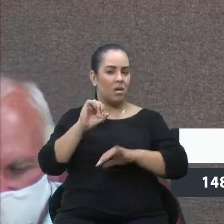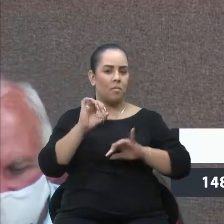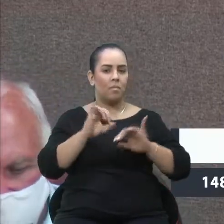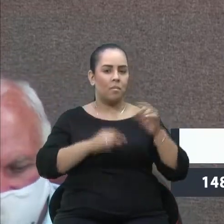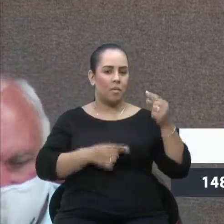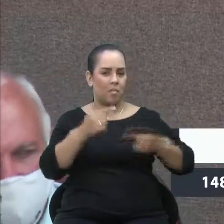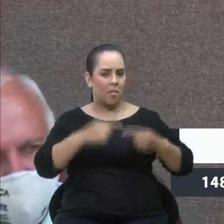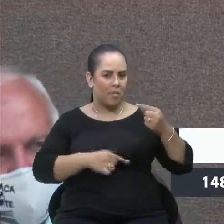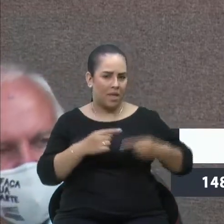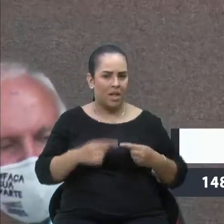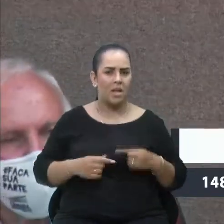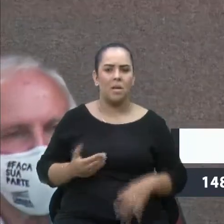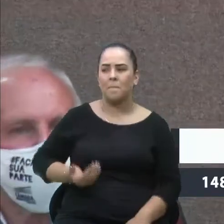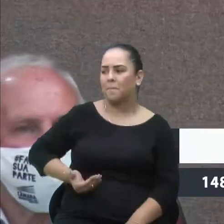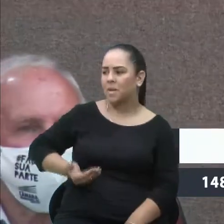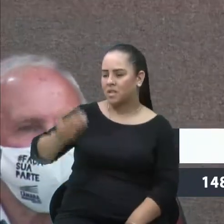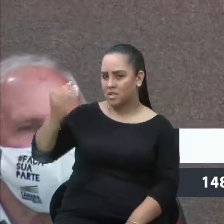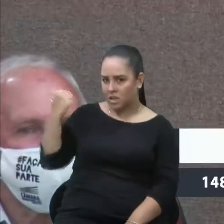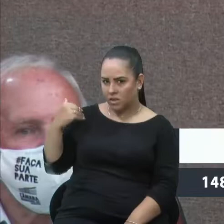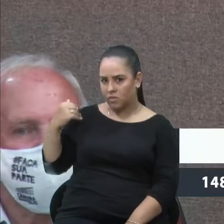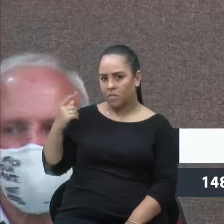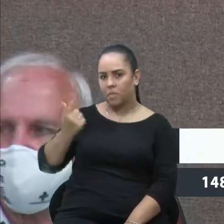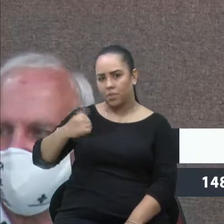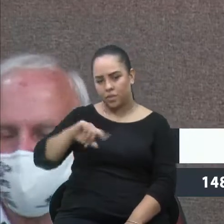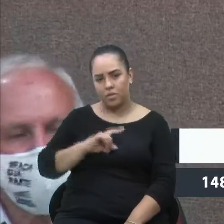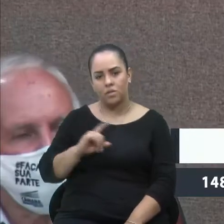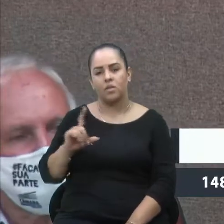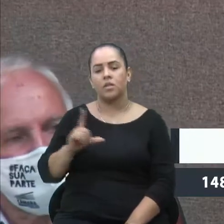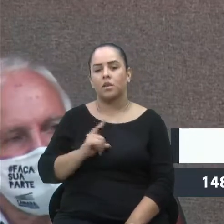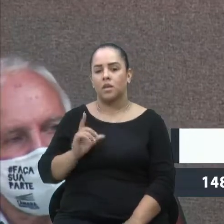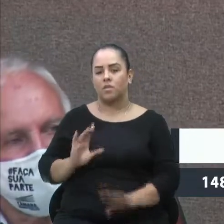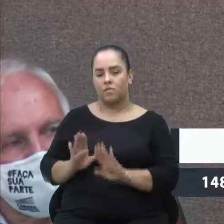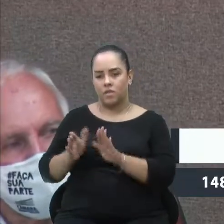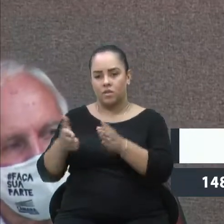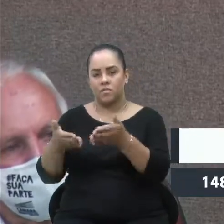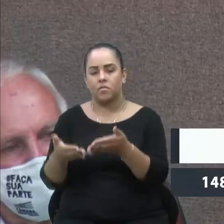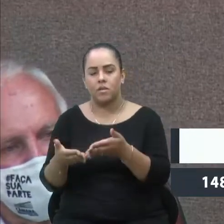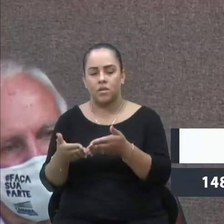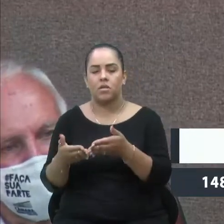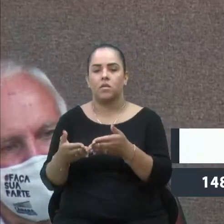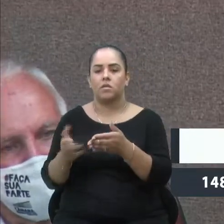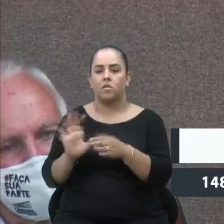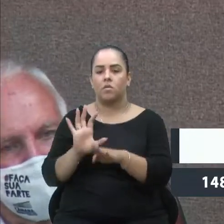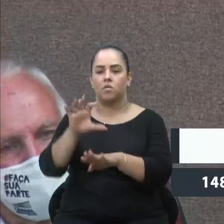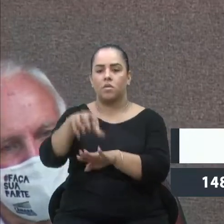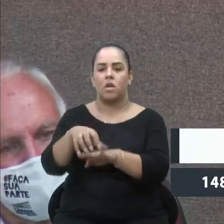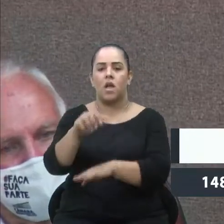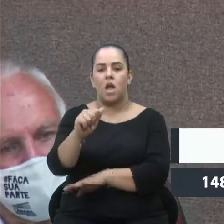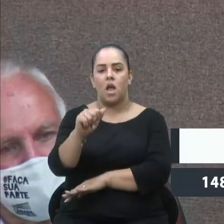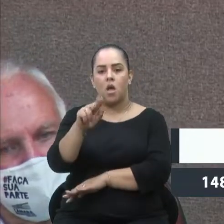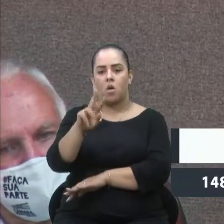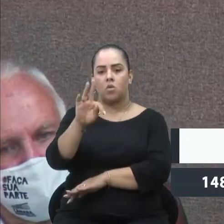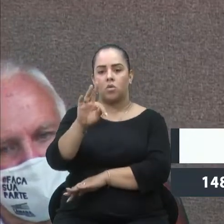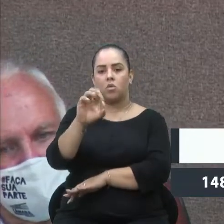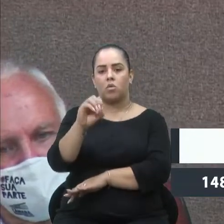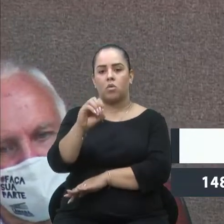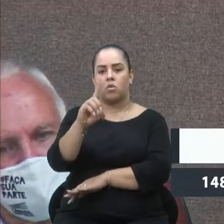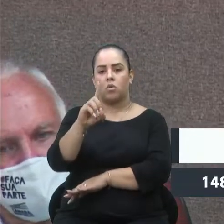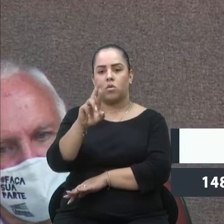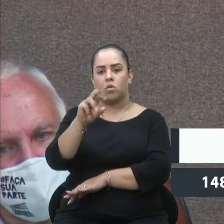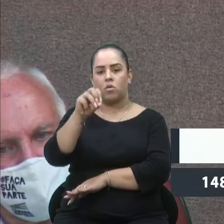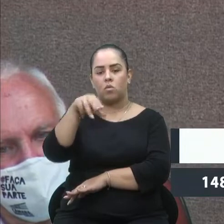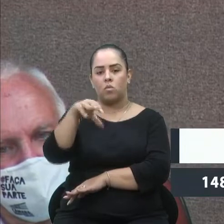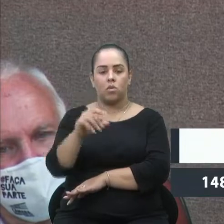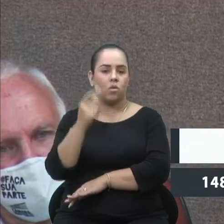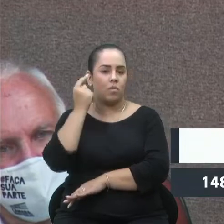passada, nós tínhamos a frente parlamentar em defesa da instalação do autódromo, onde o vereador Bandeira era presidente e eu